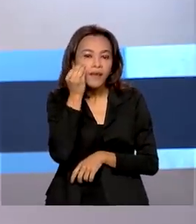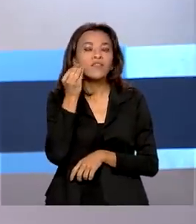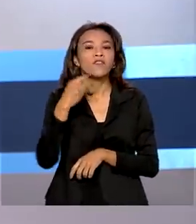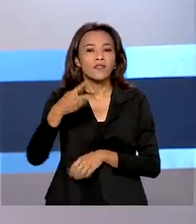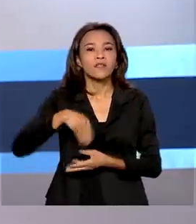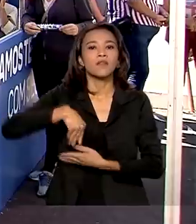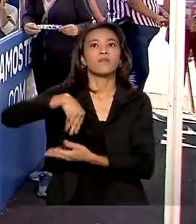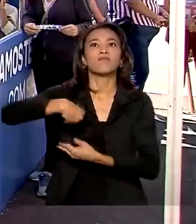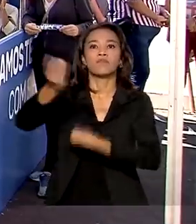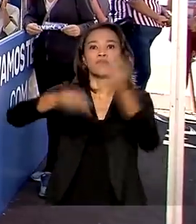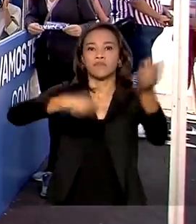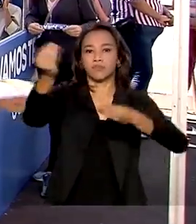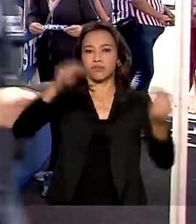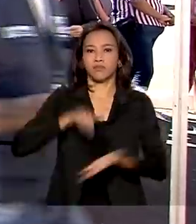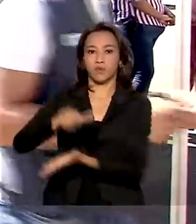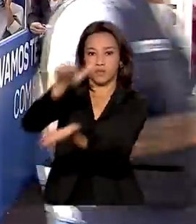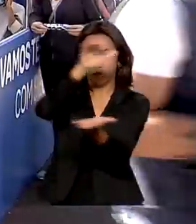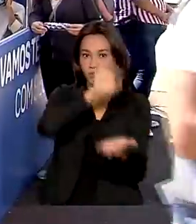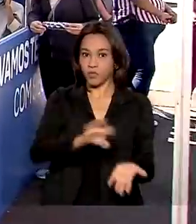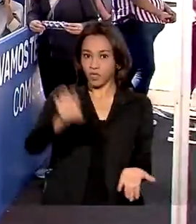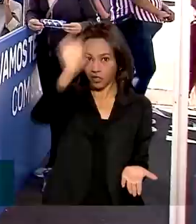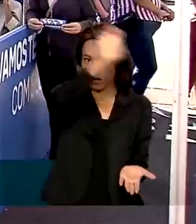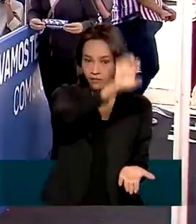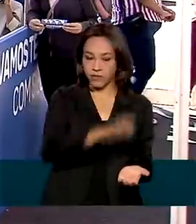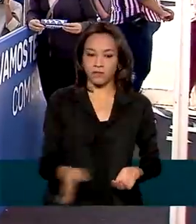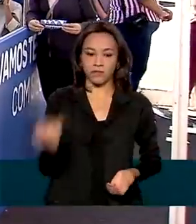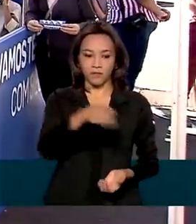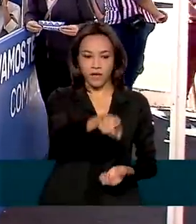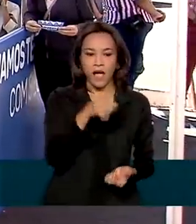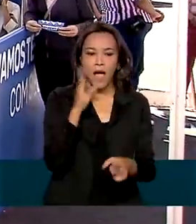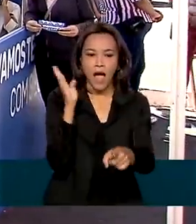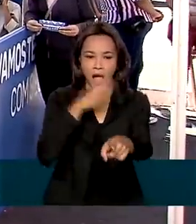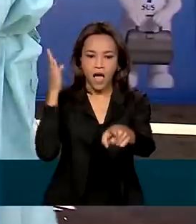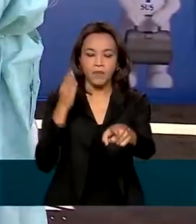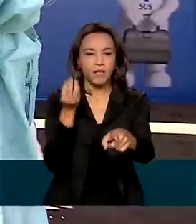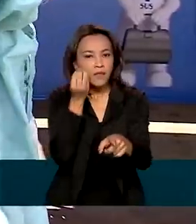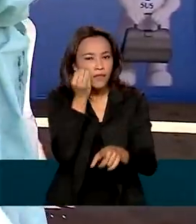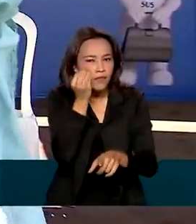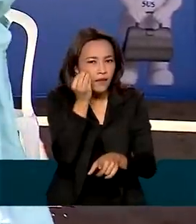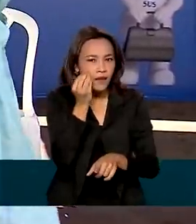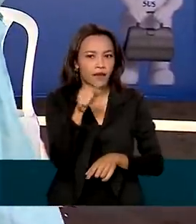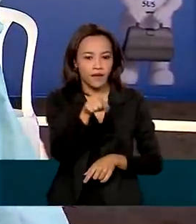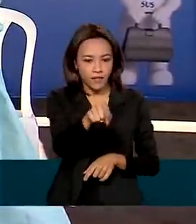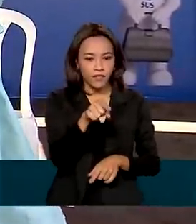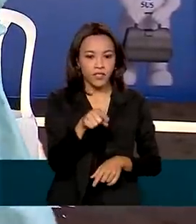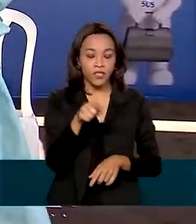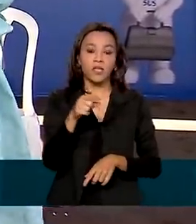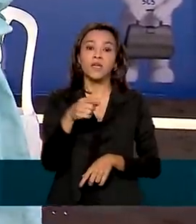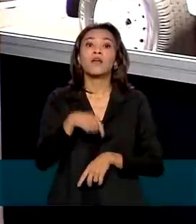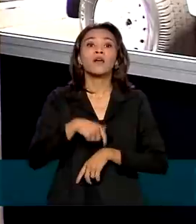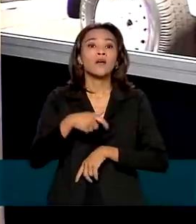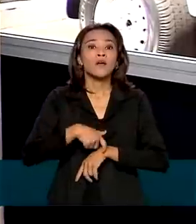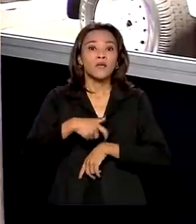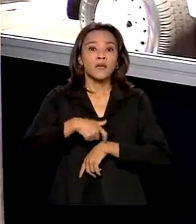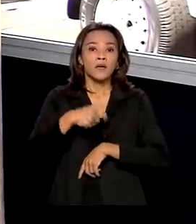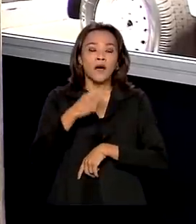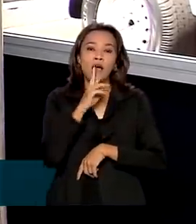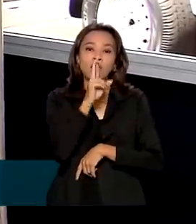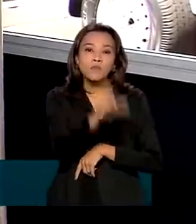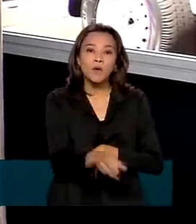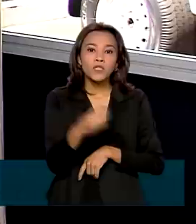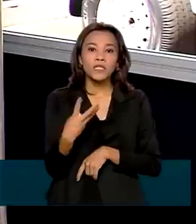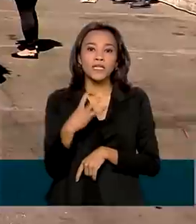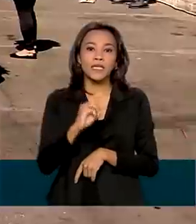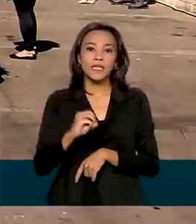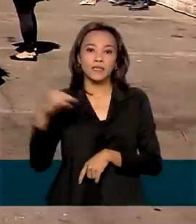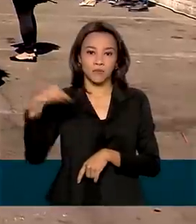estados. Testagem rápida para a Covid-19, com resultados entregues em até 30